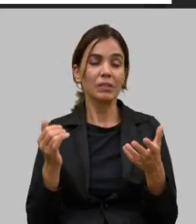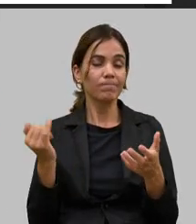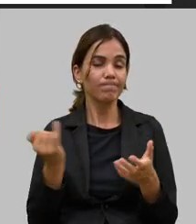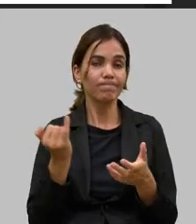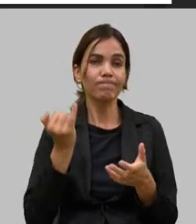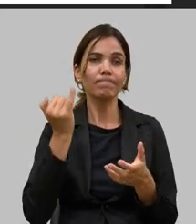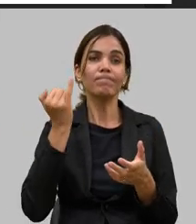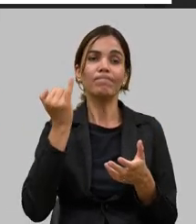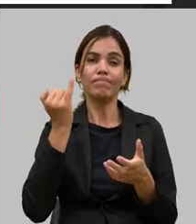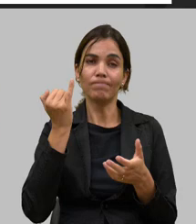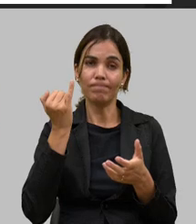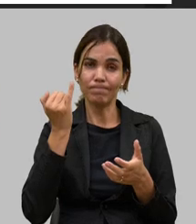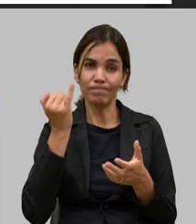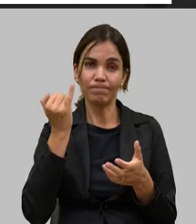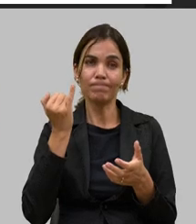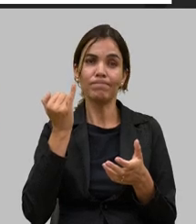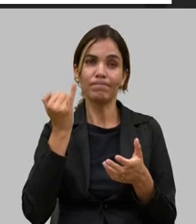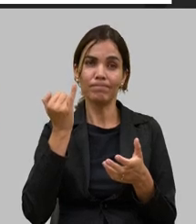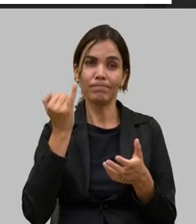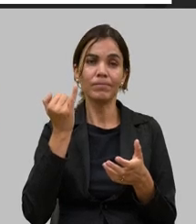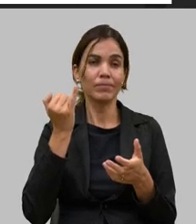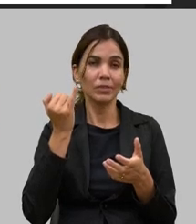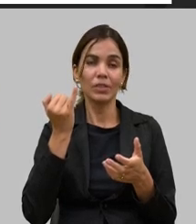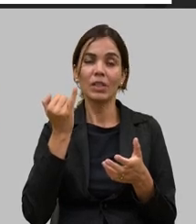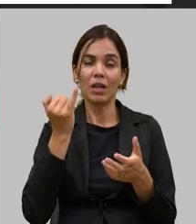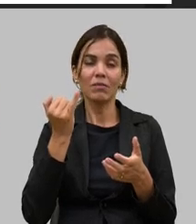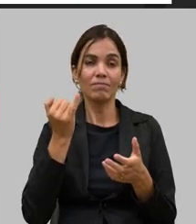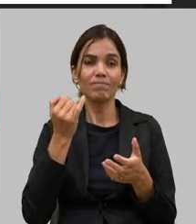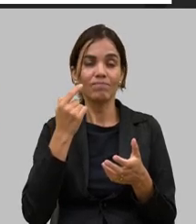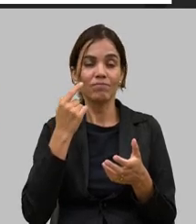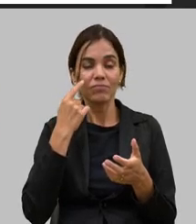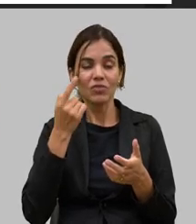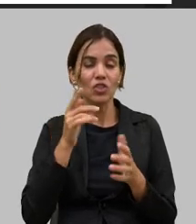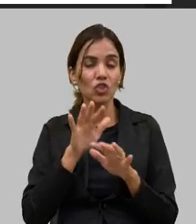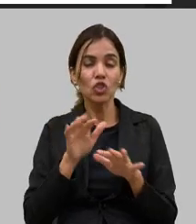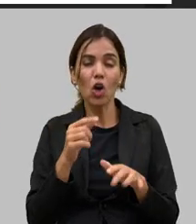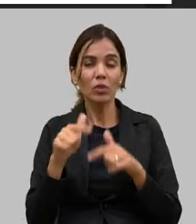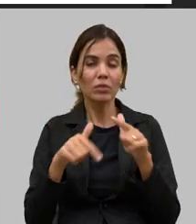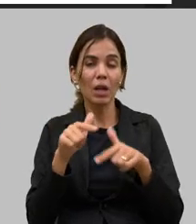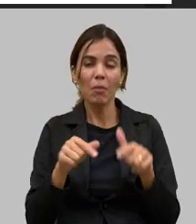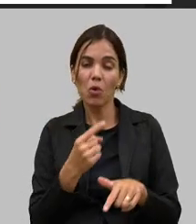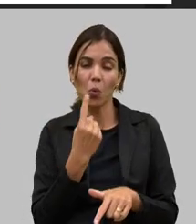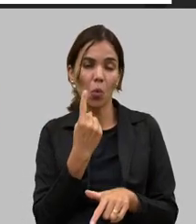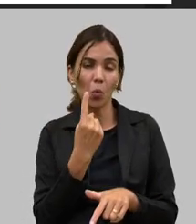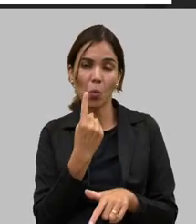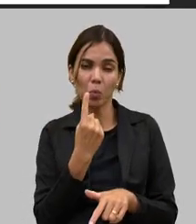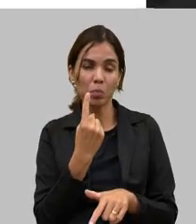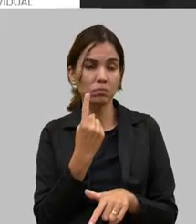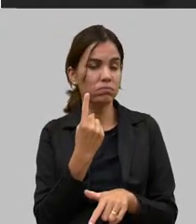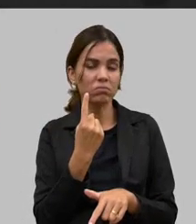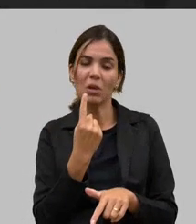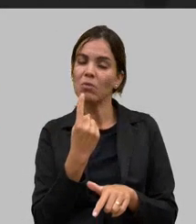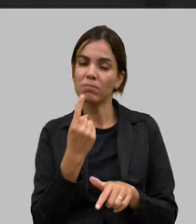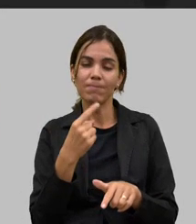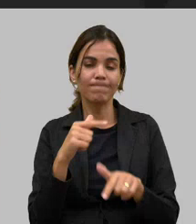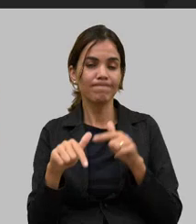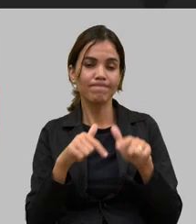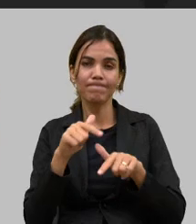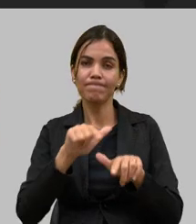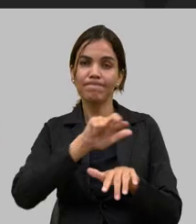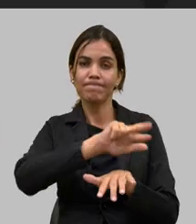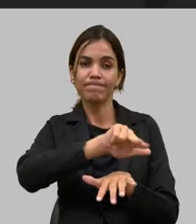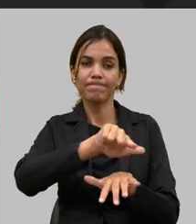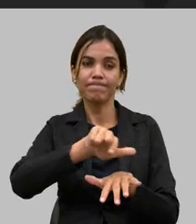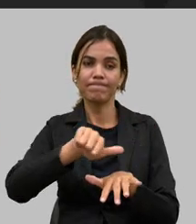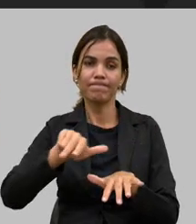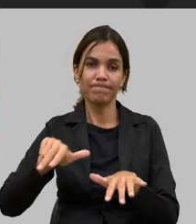essa visão de descentralizar o Serviço de Inspeção lá na ponta para os municípios trazendo essa turma